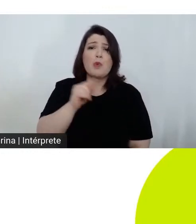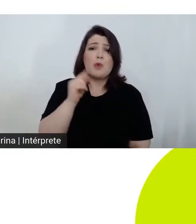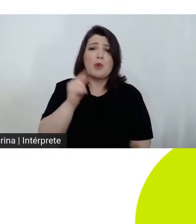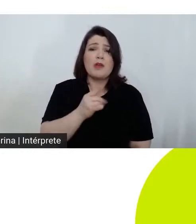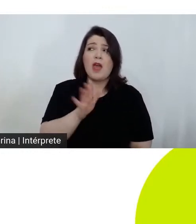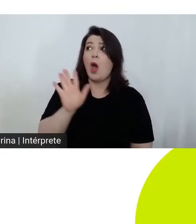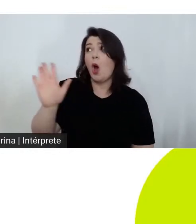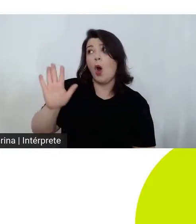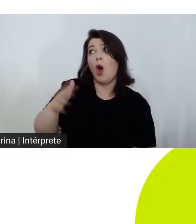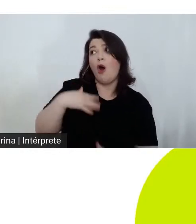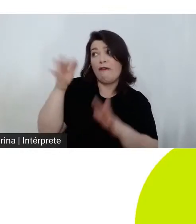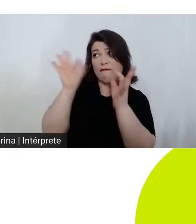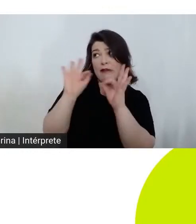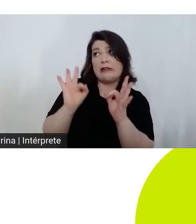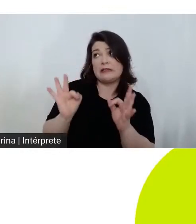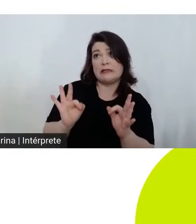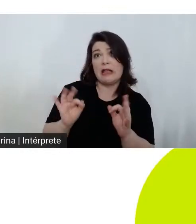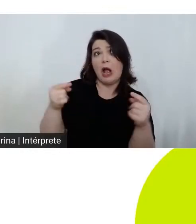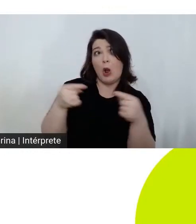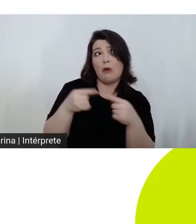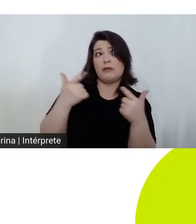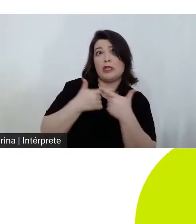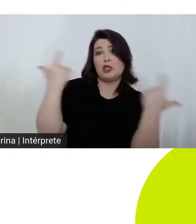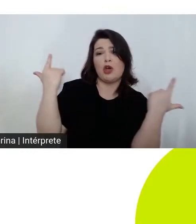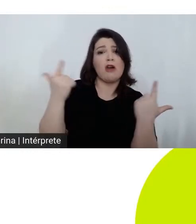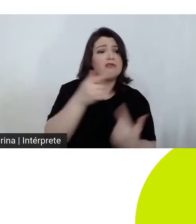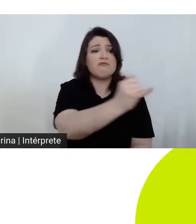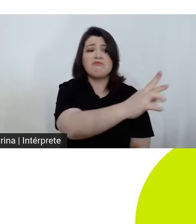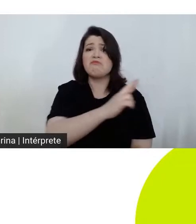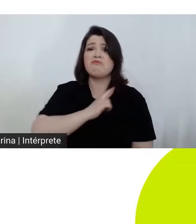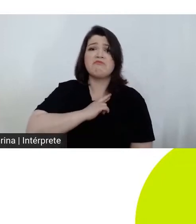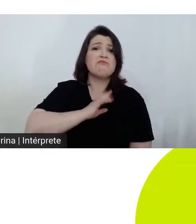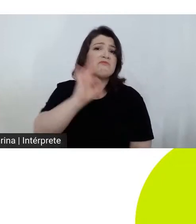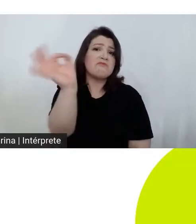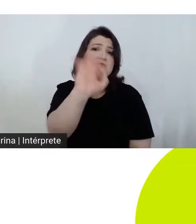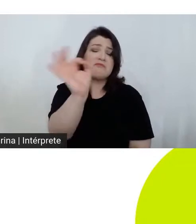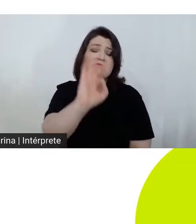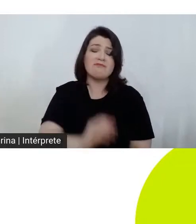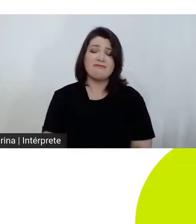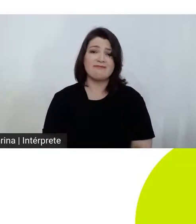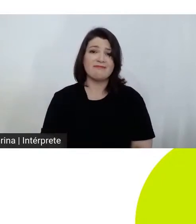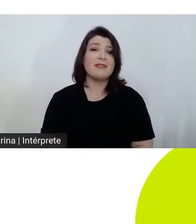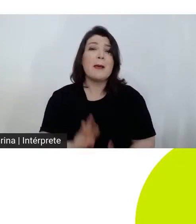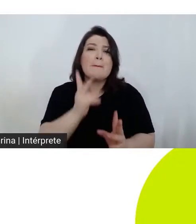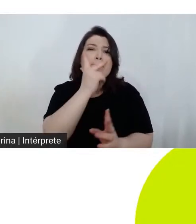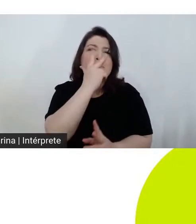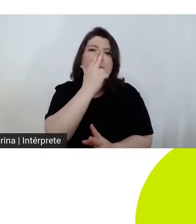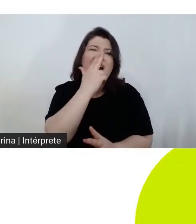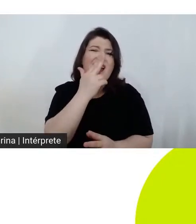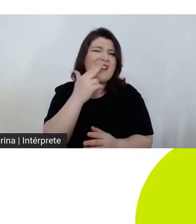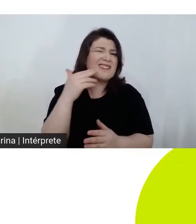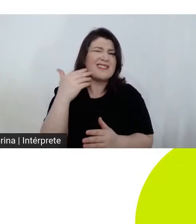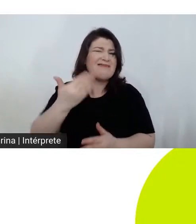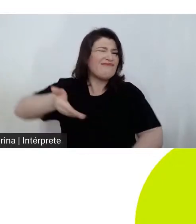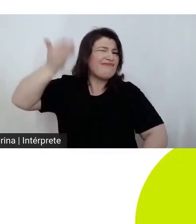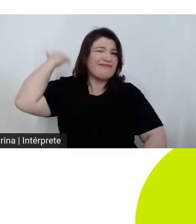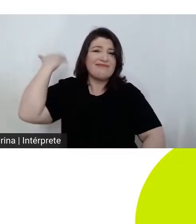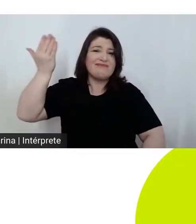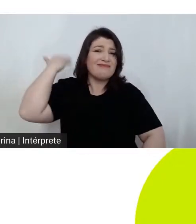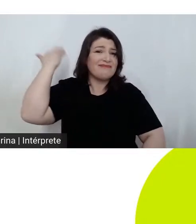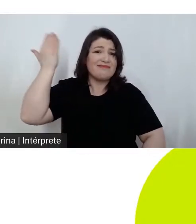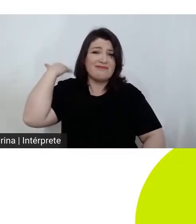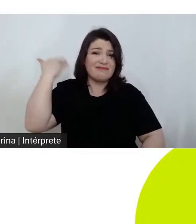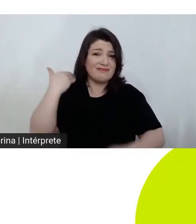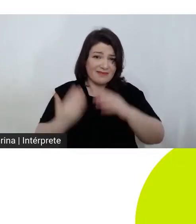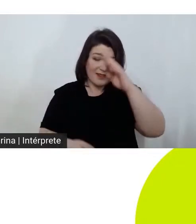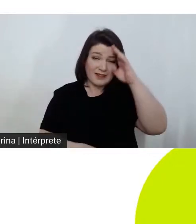sorte é como se essa visão fosse uma visão ultrapassada e no entanto quando eles utilizam a